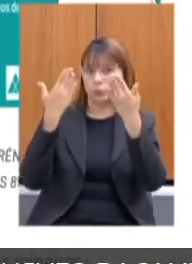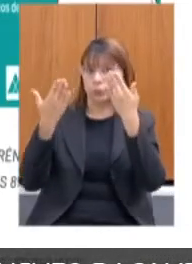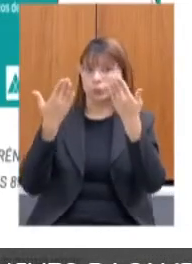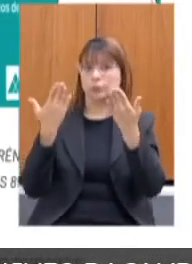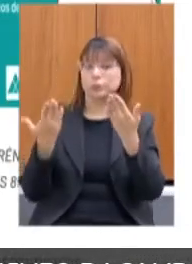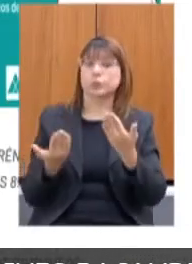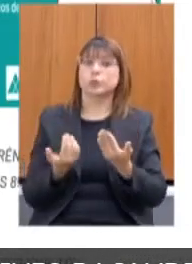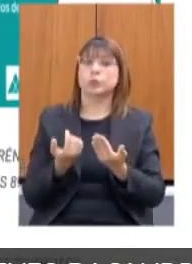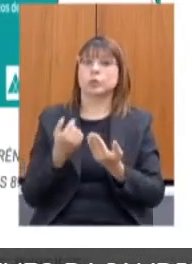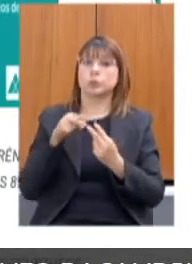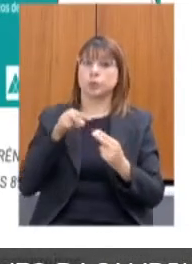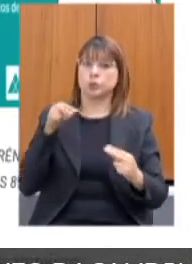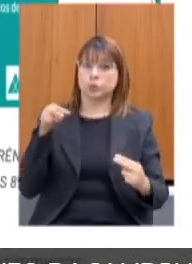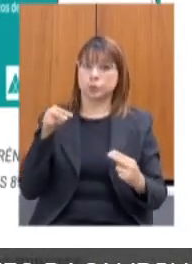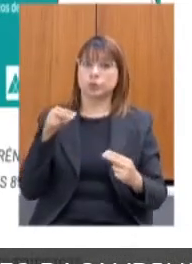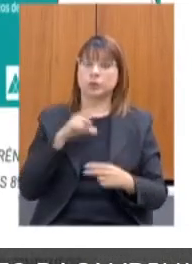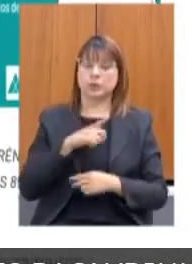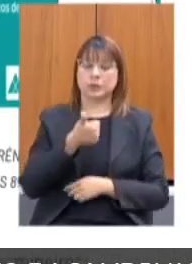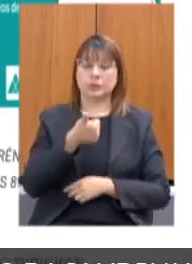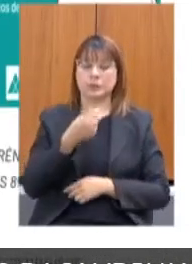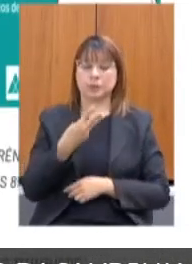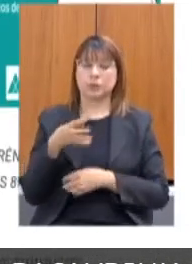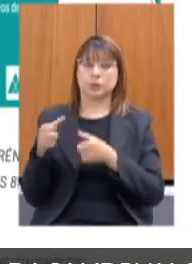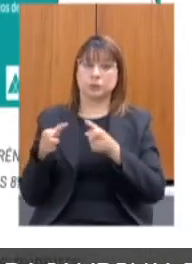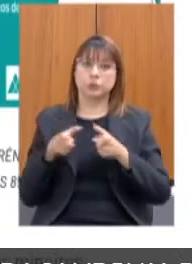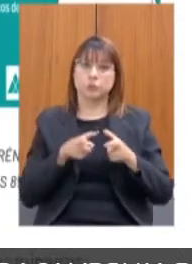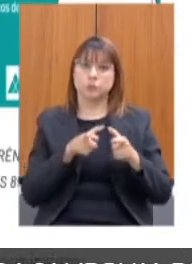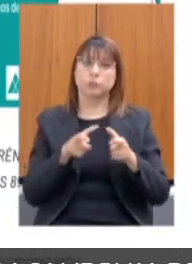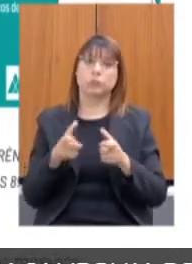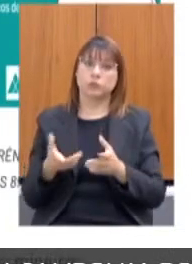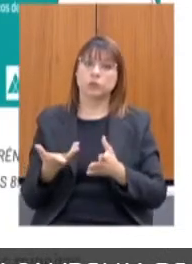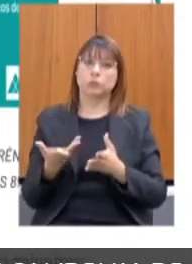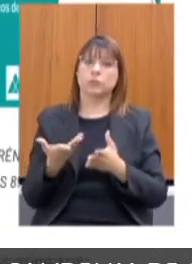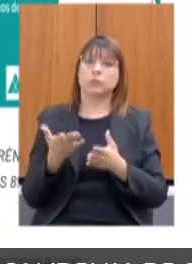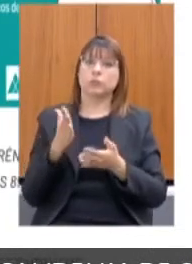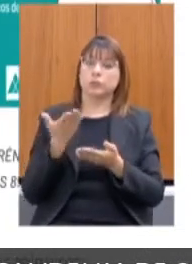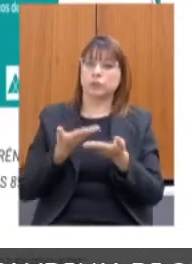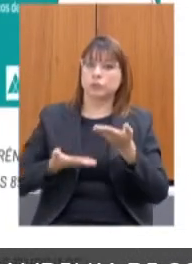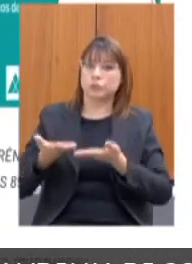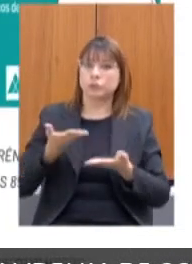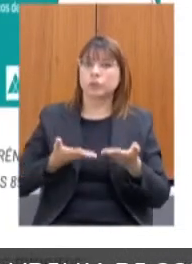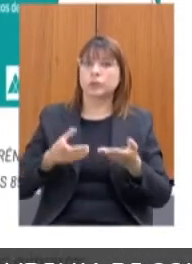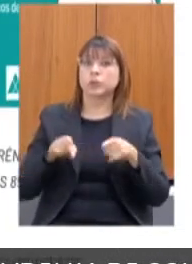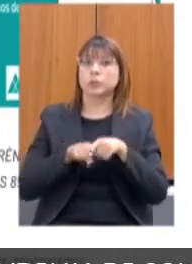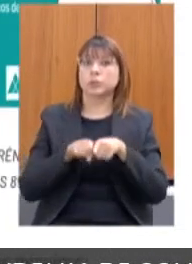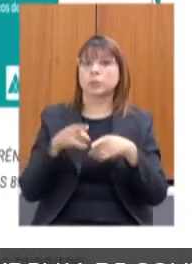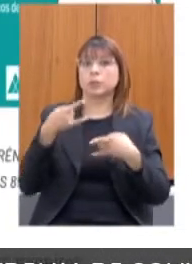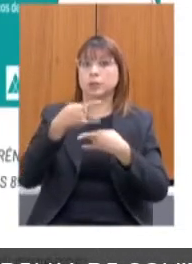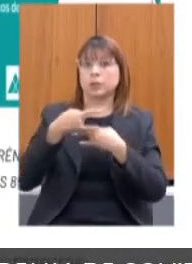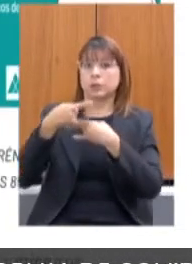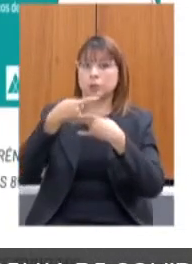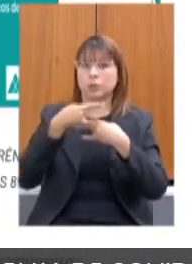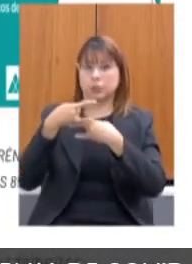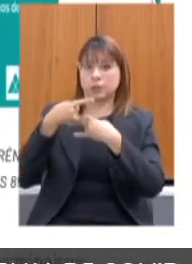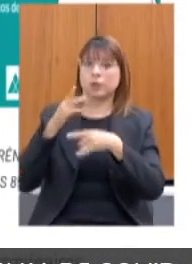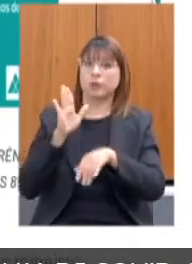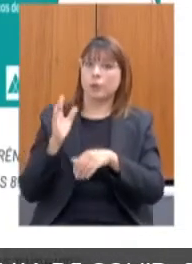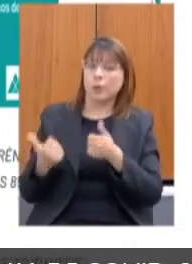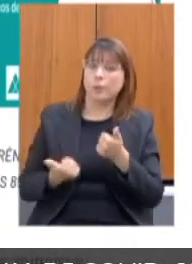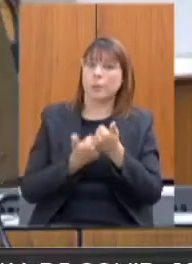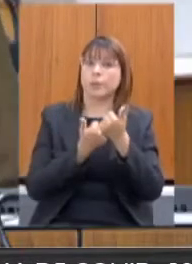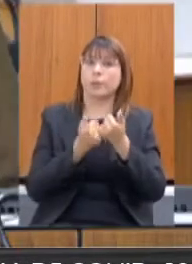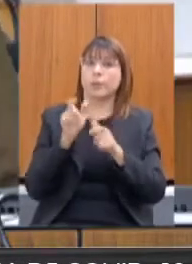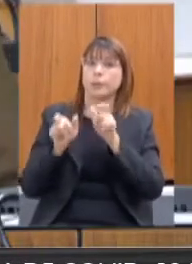unidades de acolhimento, com 13 unidades de acolhimento atendidas. E as lives, rede de apoio à pessoa idosa. E